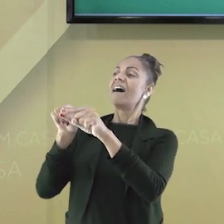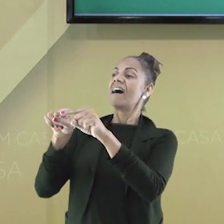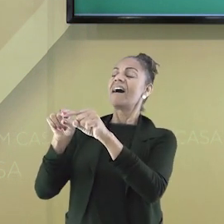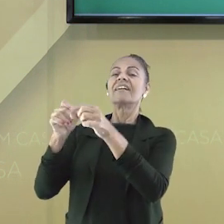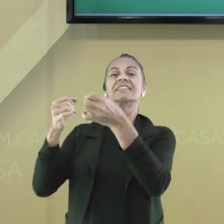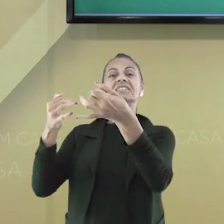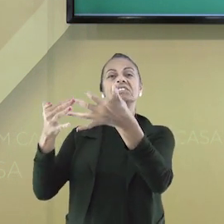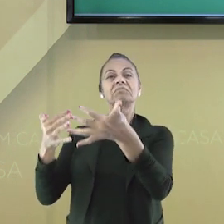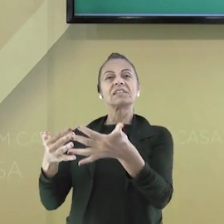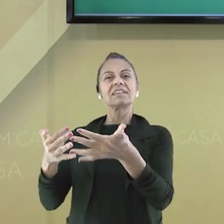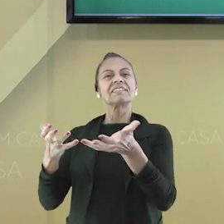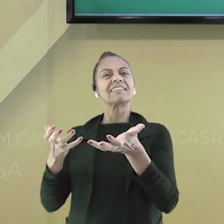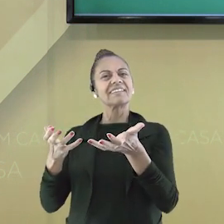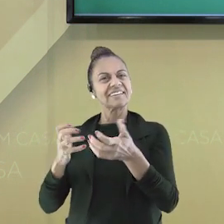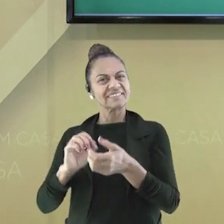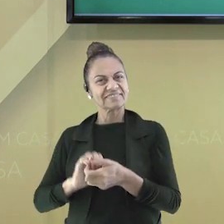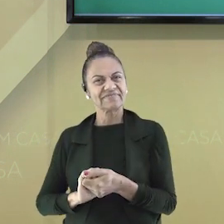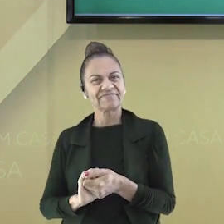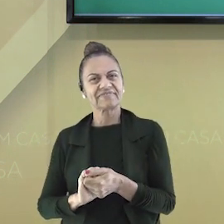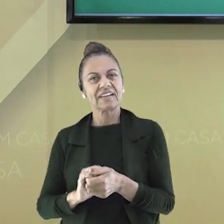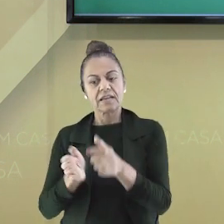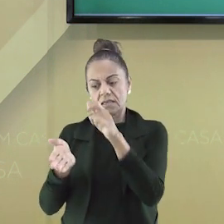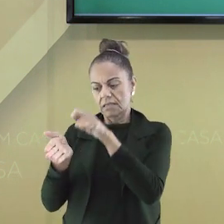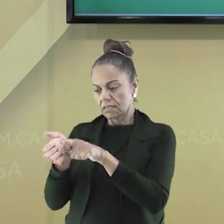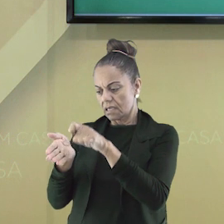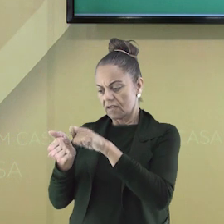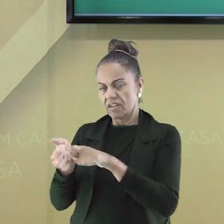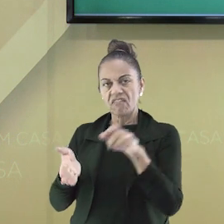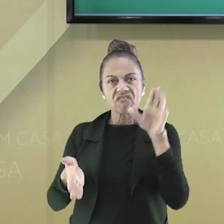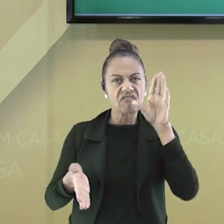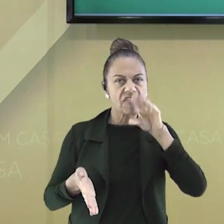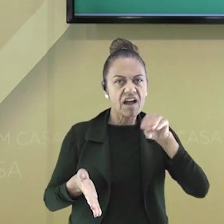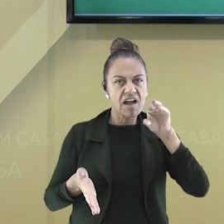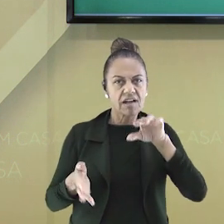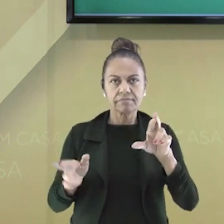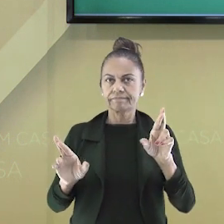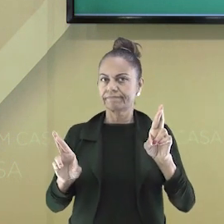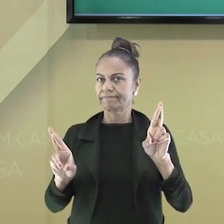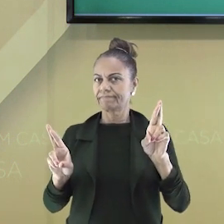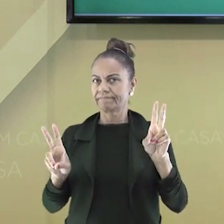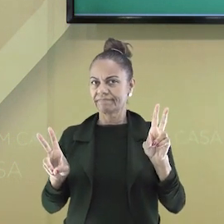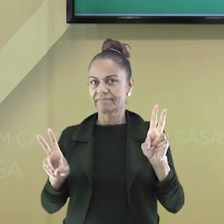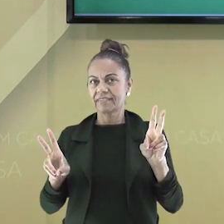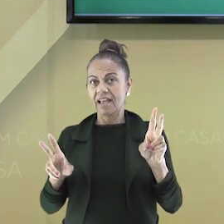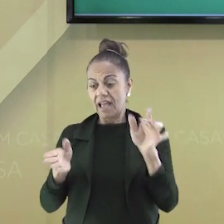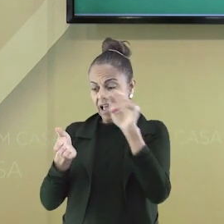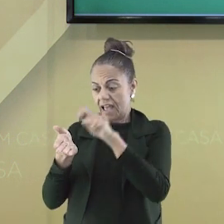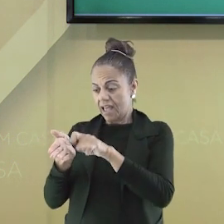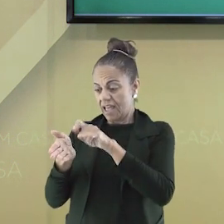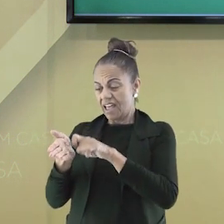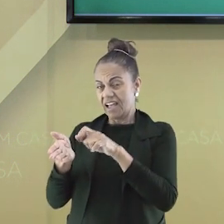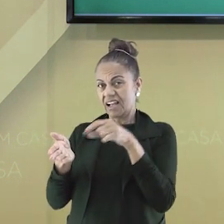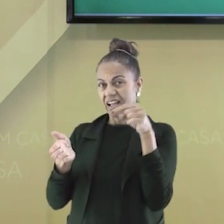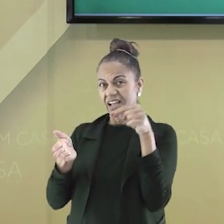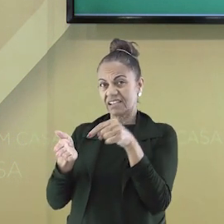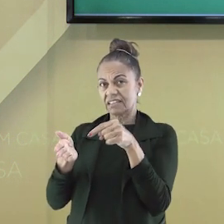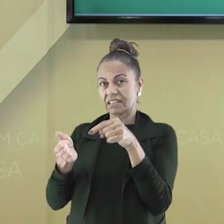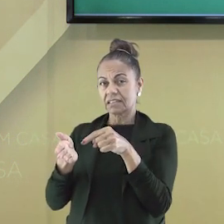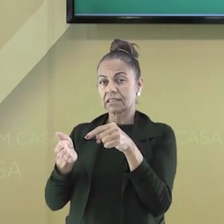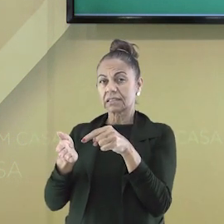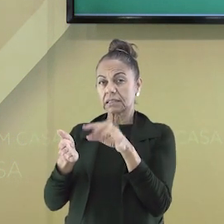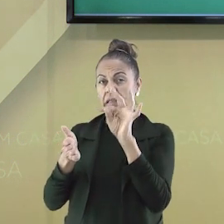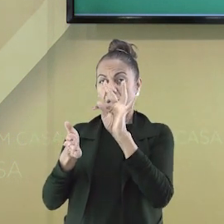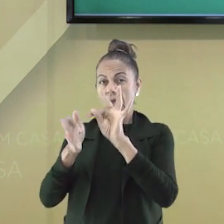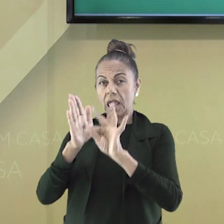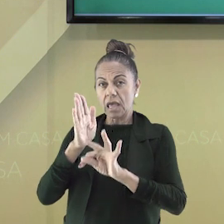dizer. Escrever é diferente de falar. A linguagem escrita segue mais regras,